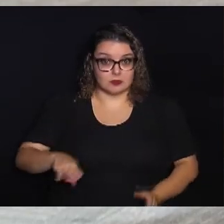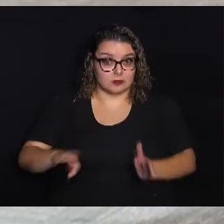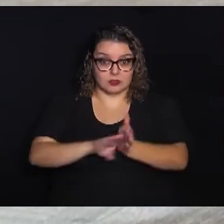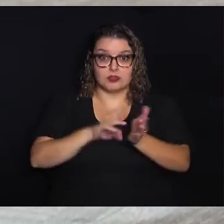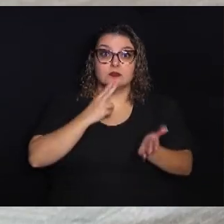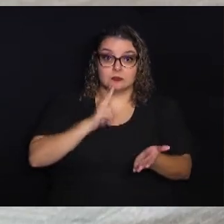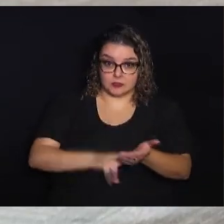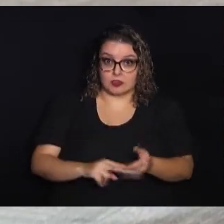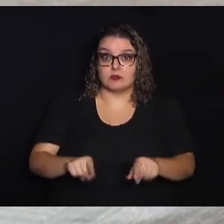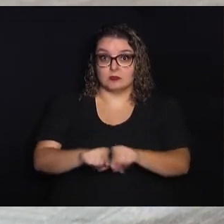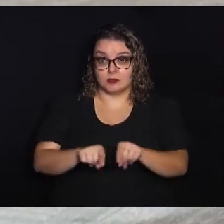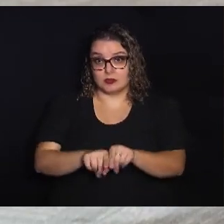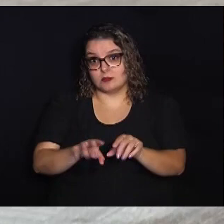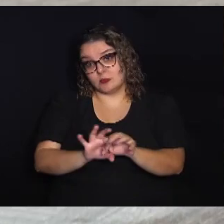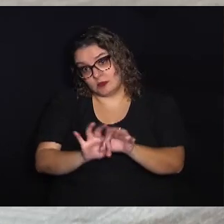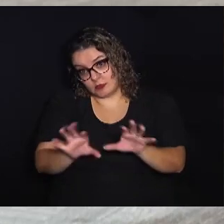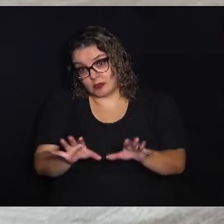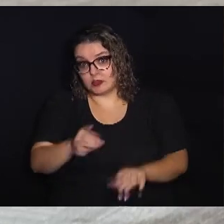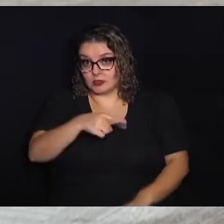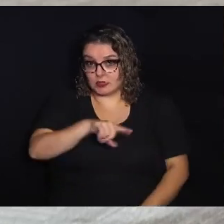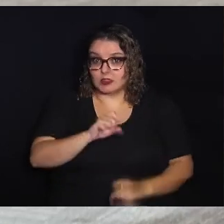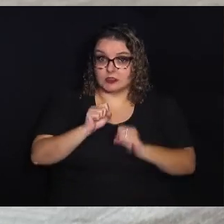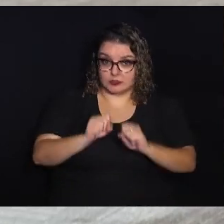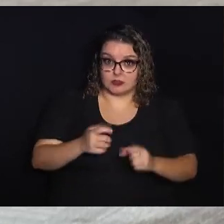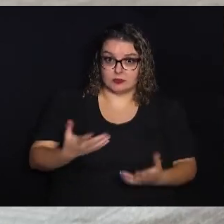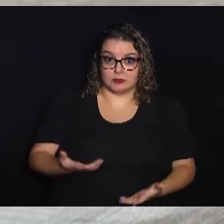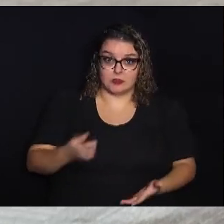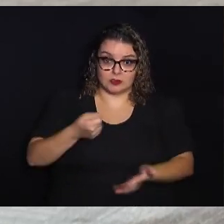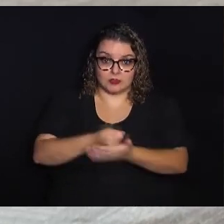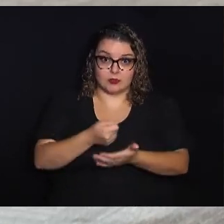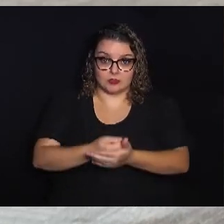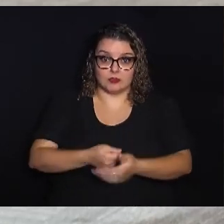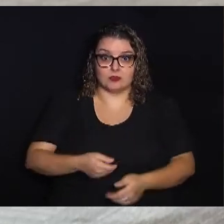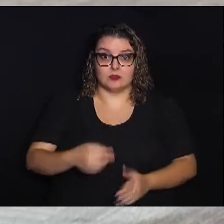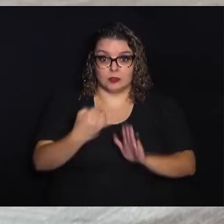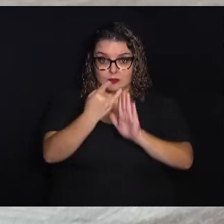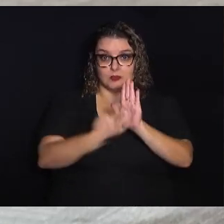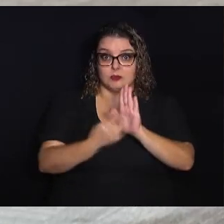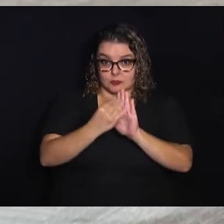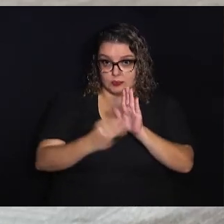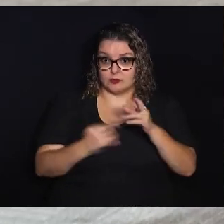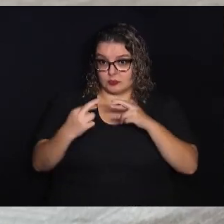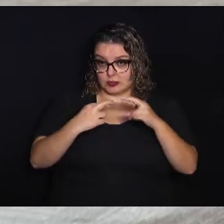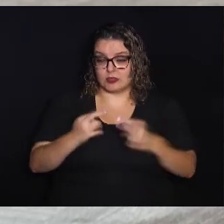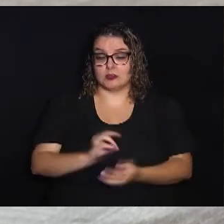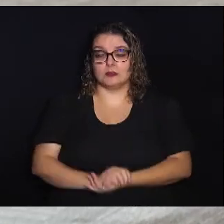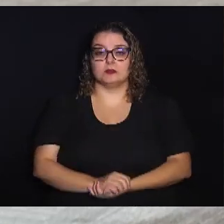importante não só para chegar à correspondência, mas também permitir que eles possam cumprir as suas obrigações fiscais obrigações fiscais Obrigado.